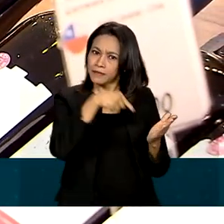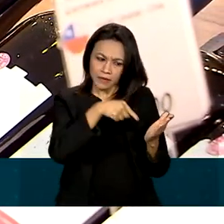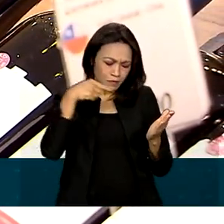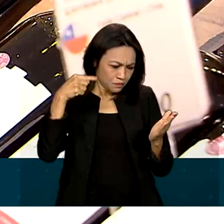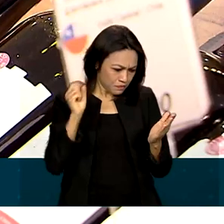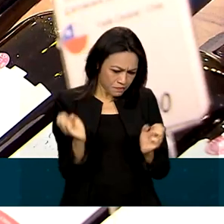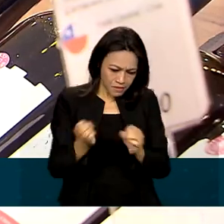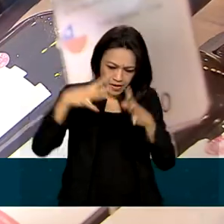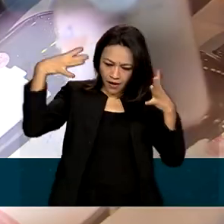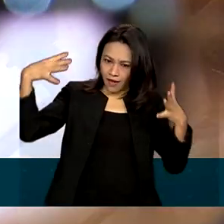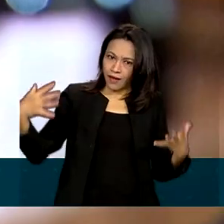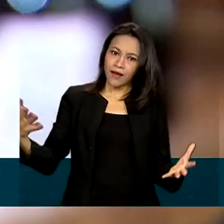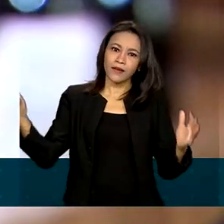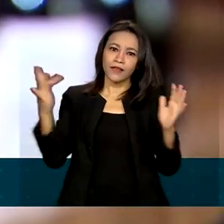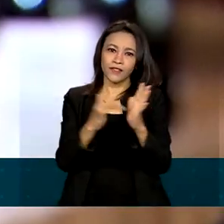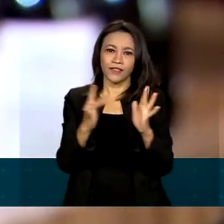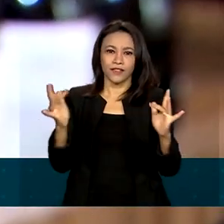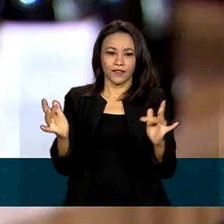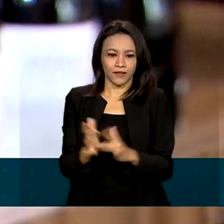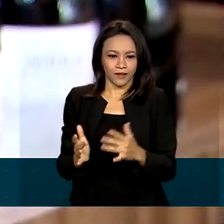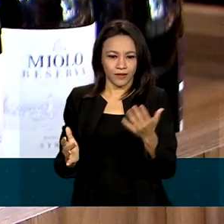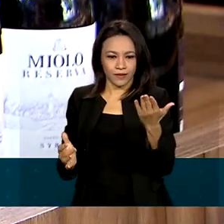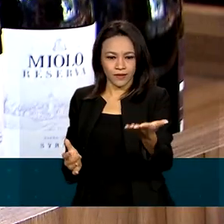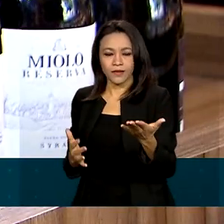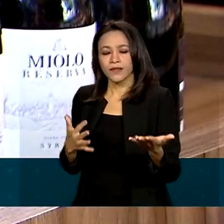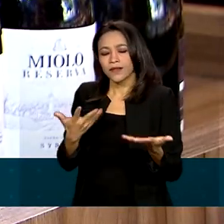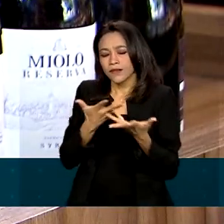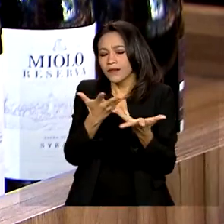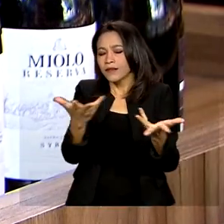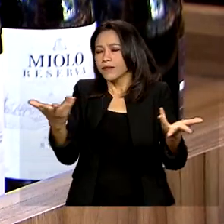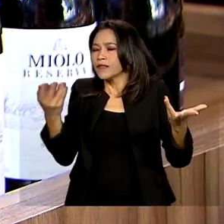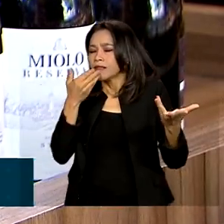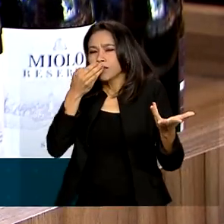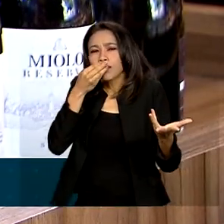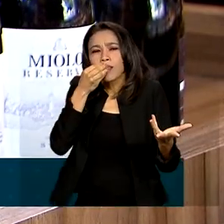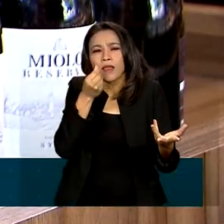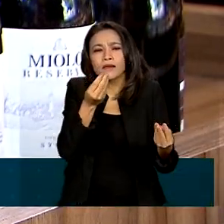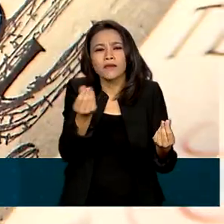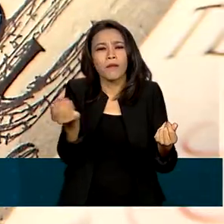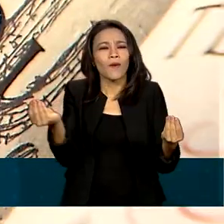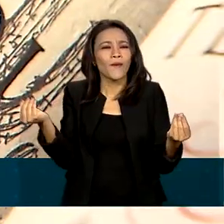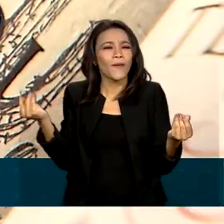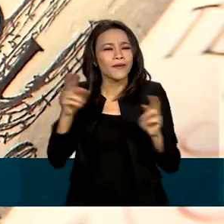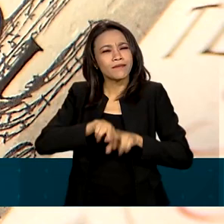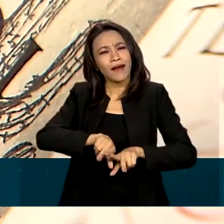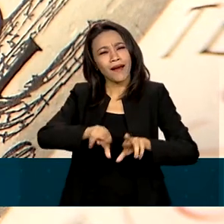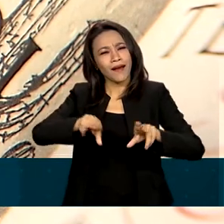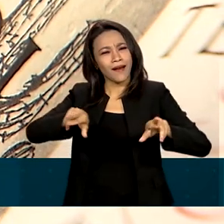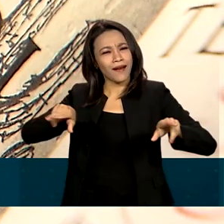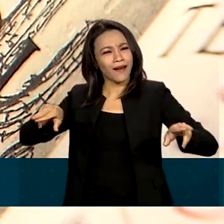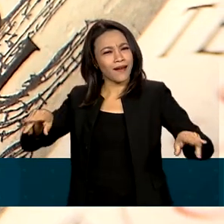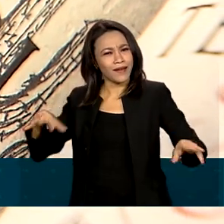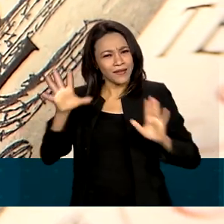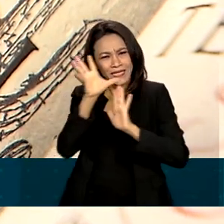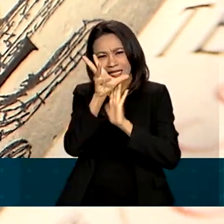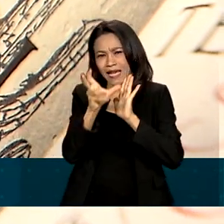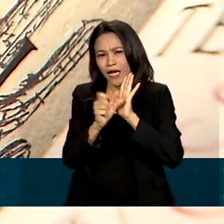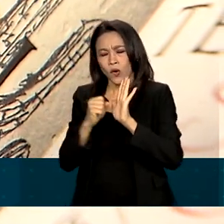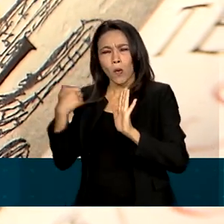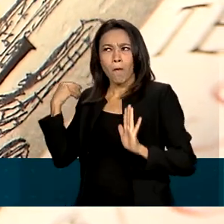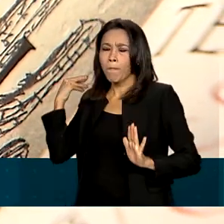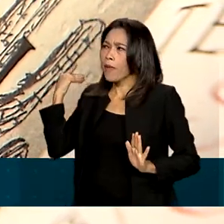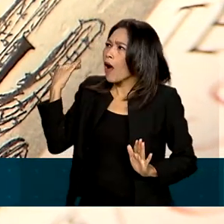milagre de Cristo. Elegância, aromas, sabores, o vinho ultrapassa séculos e até hoje